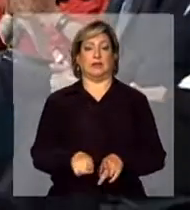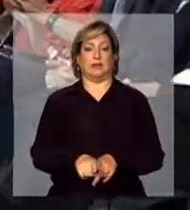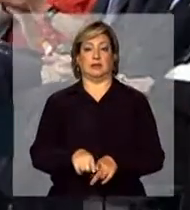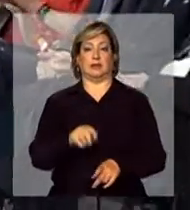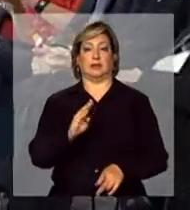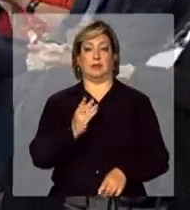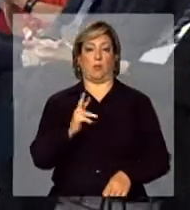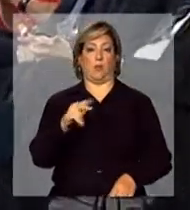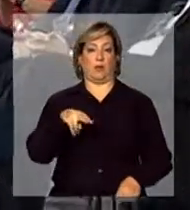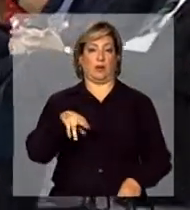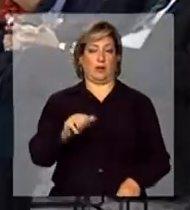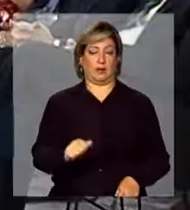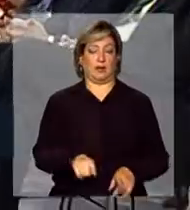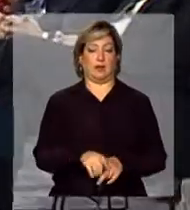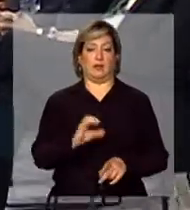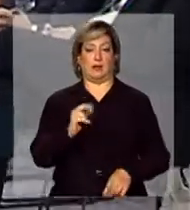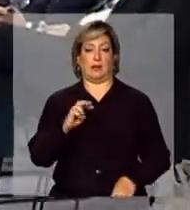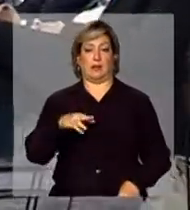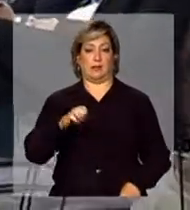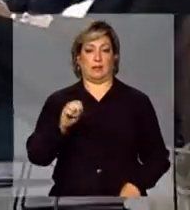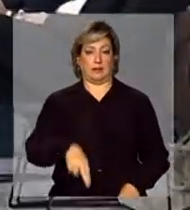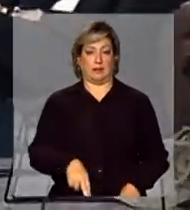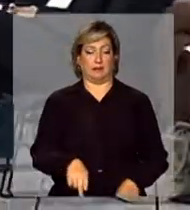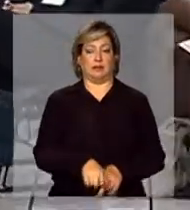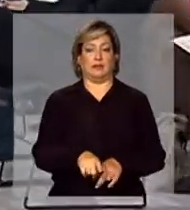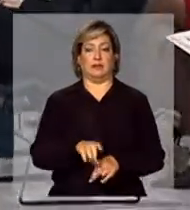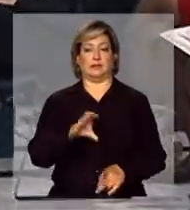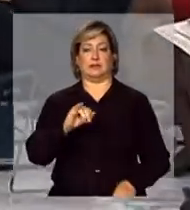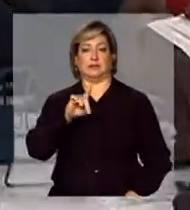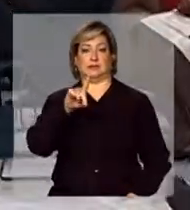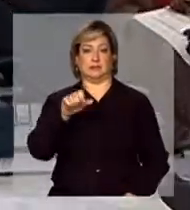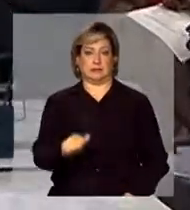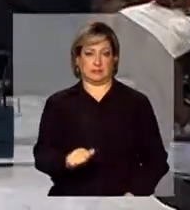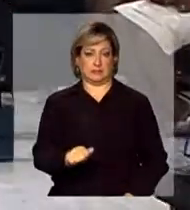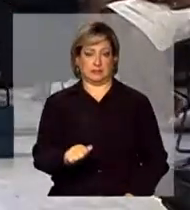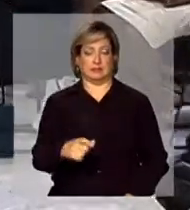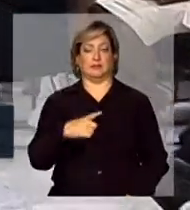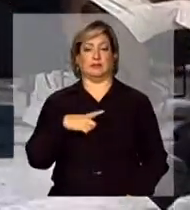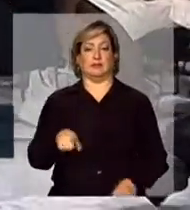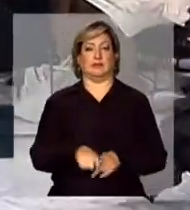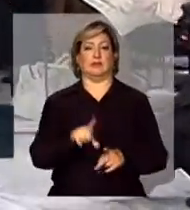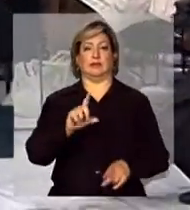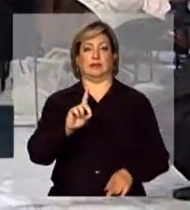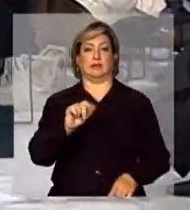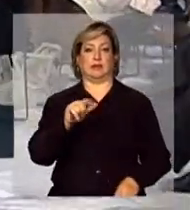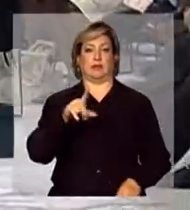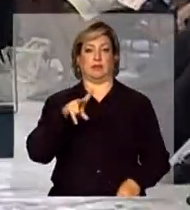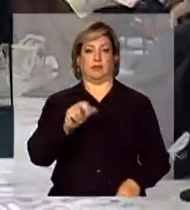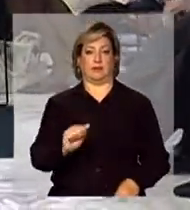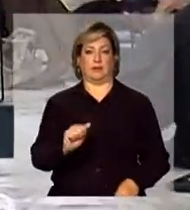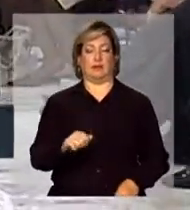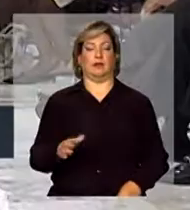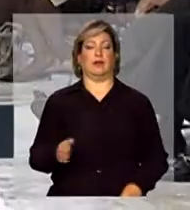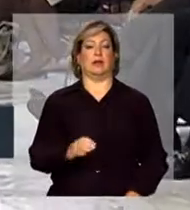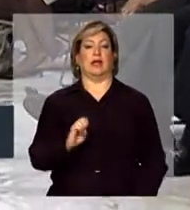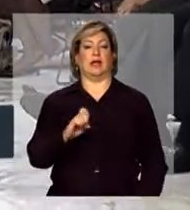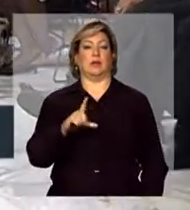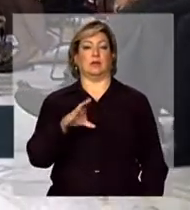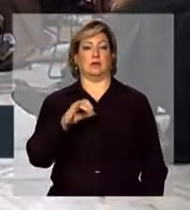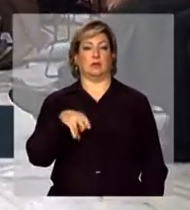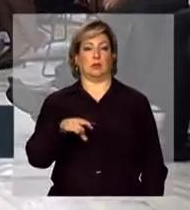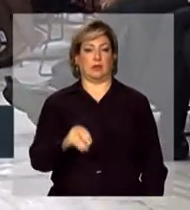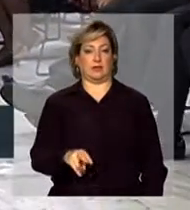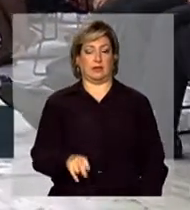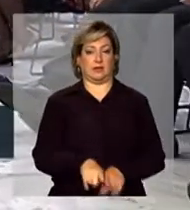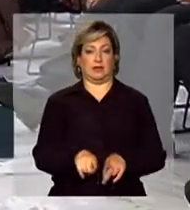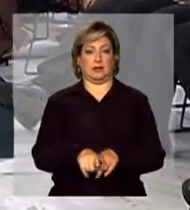Furlan, Carmen Zanotto, Cida Borghetti, Dalva Figueiredo, Eucione Barbalho,